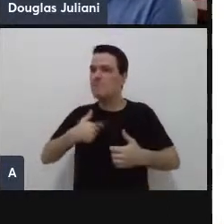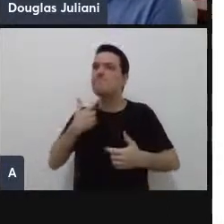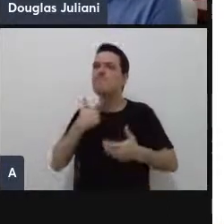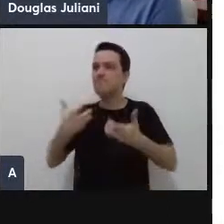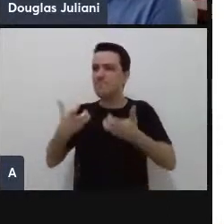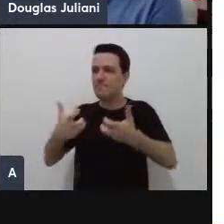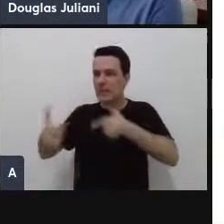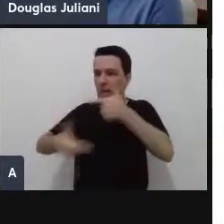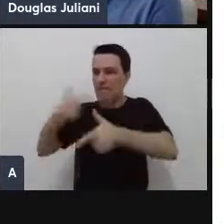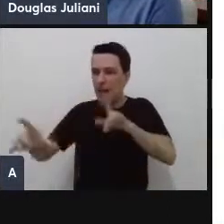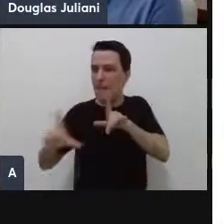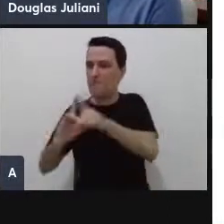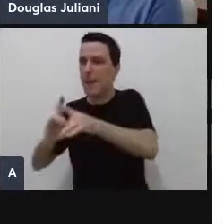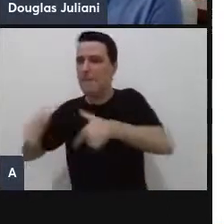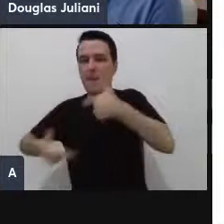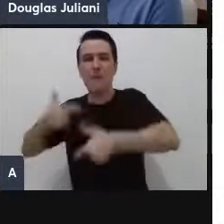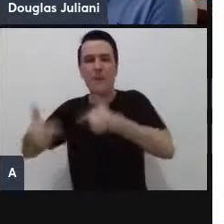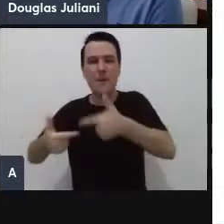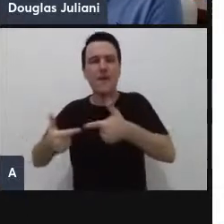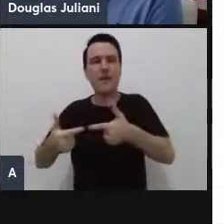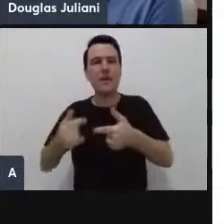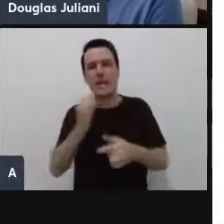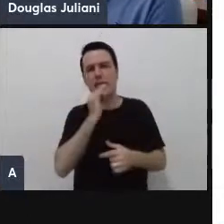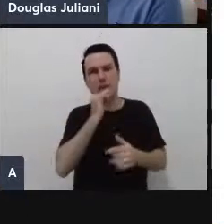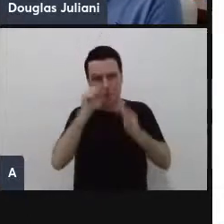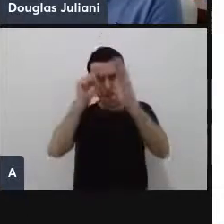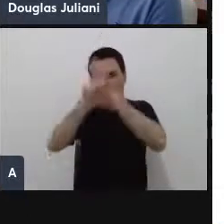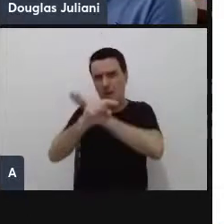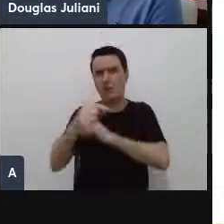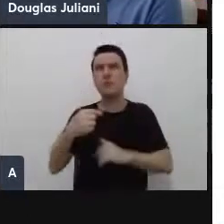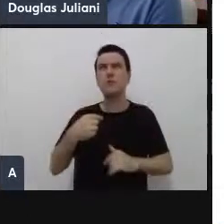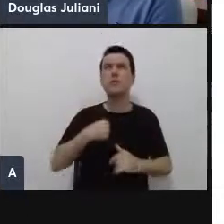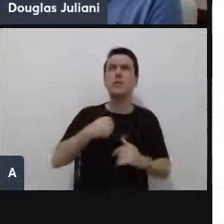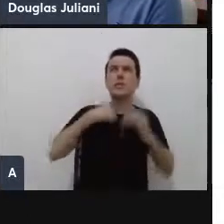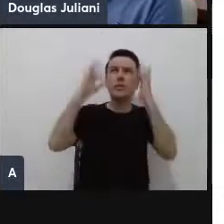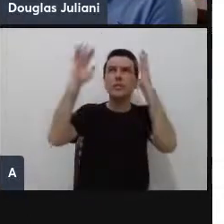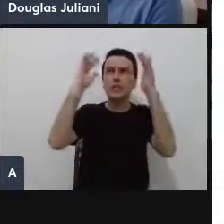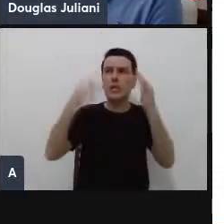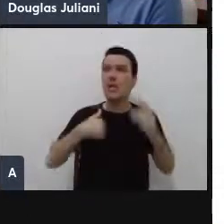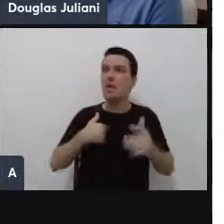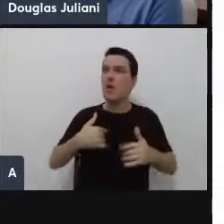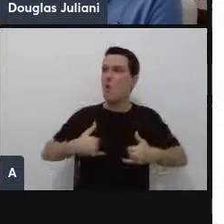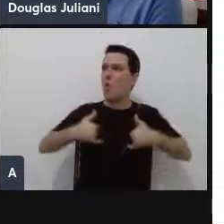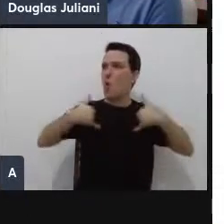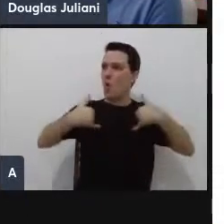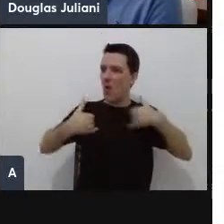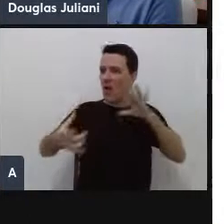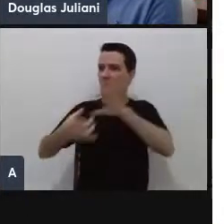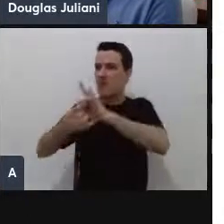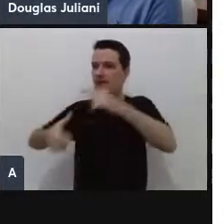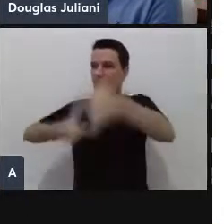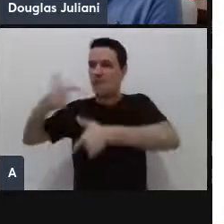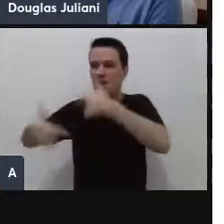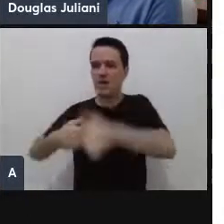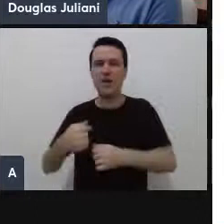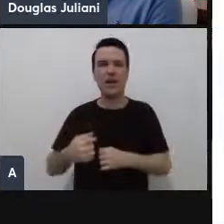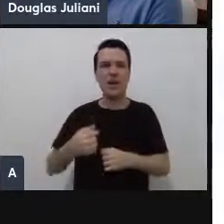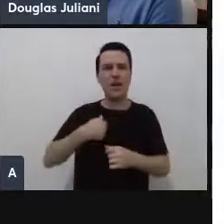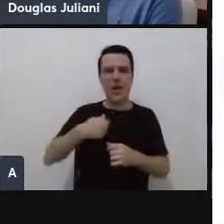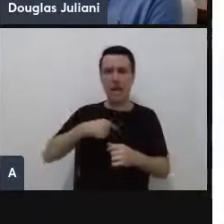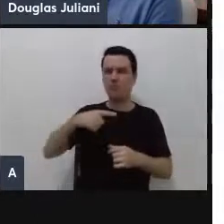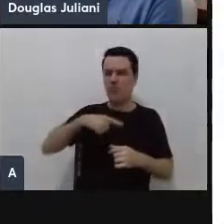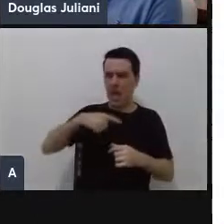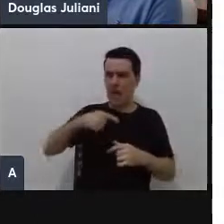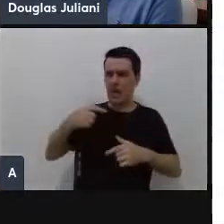Perguntas para a gente fazer. Eu tenho orgulho de pertencer à minha organização? Eu enxergo um significado maior nas atividades que eu desenvolvo?